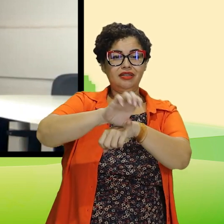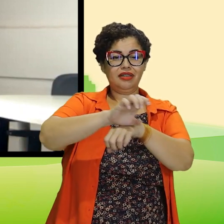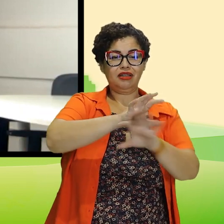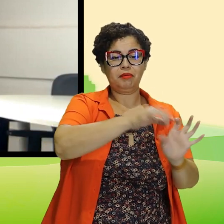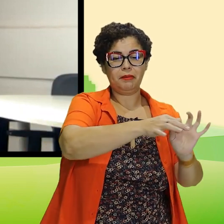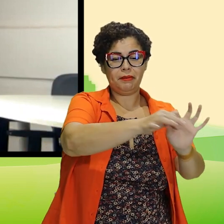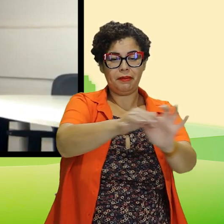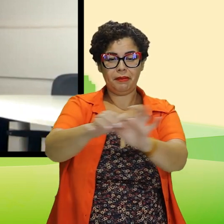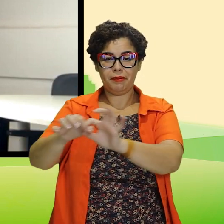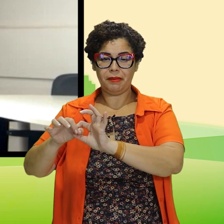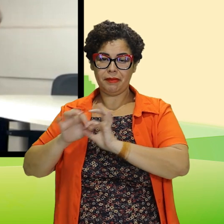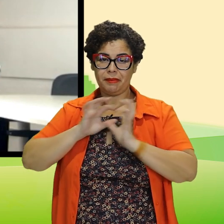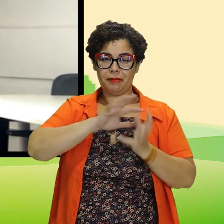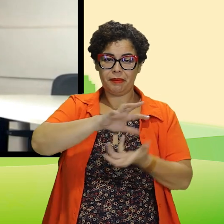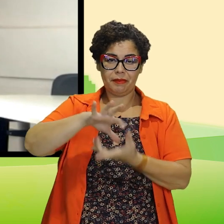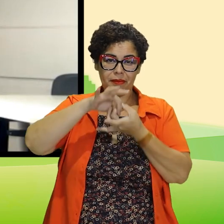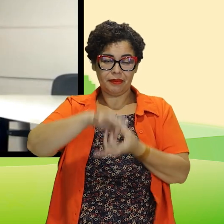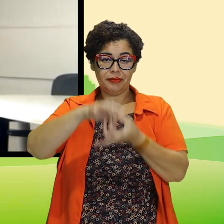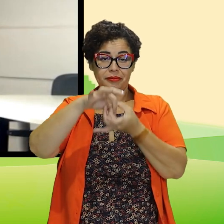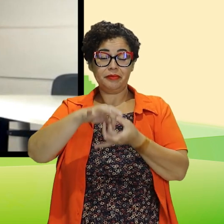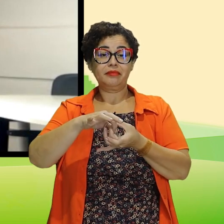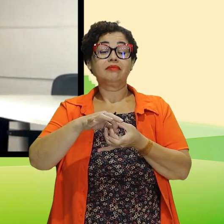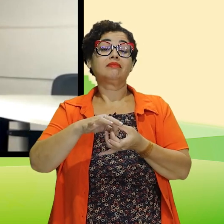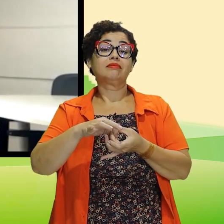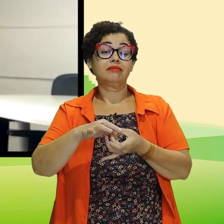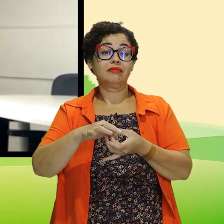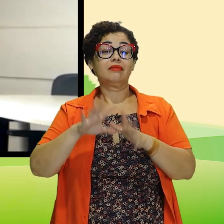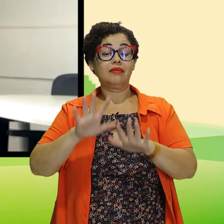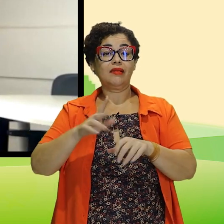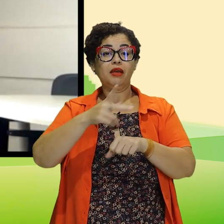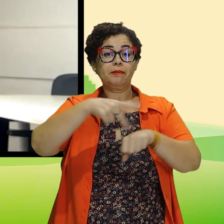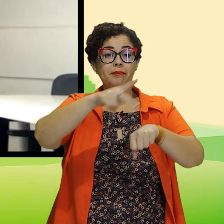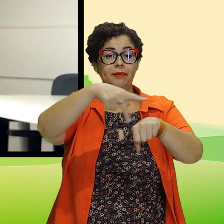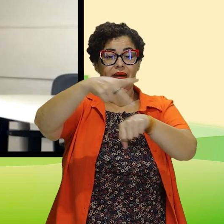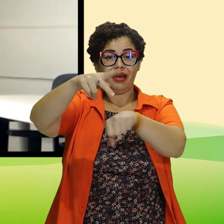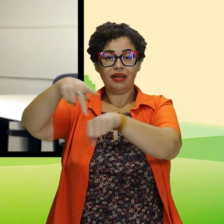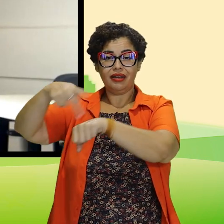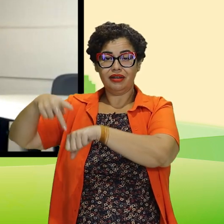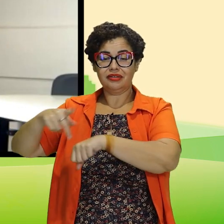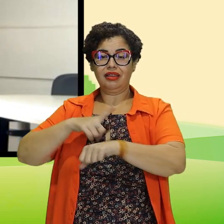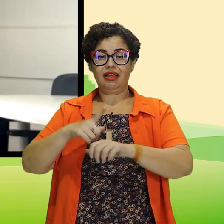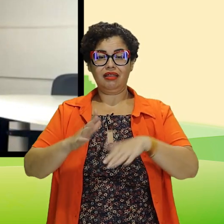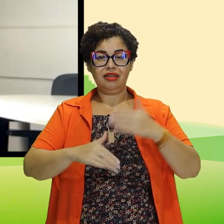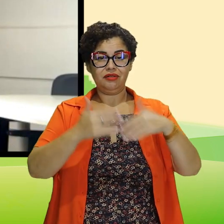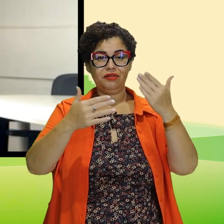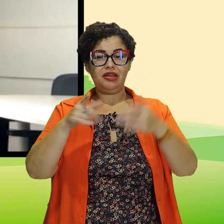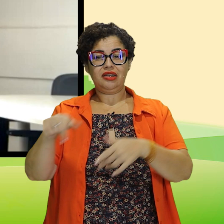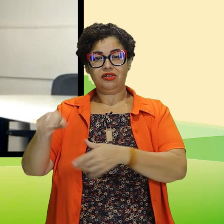bairro, minha cidade, meu estado, meu país, enfim. Tudo isso aqui está conectado. Acontece que, em